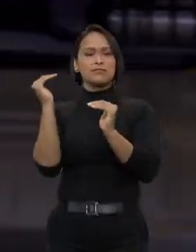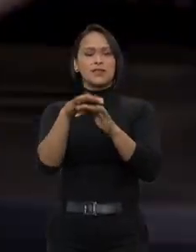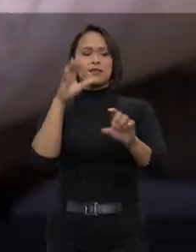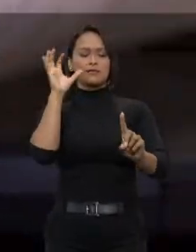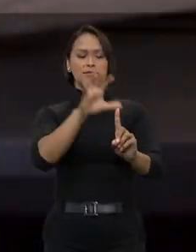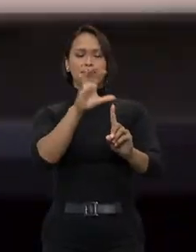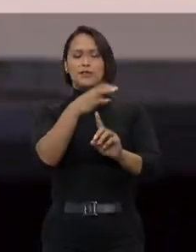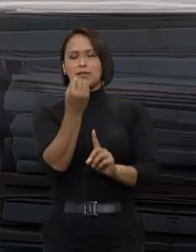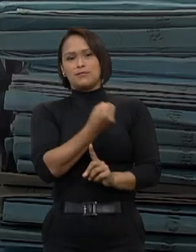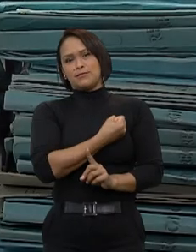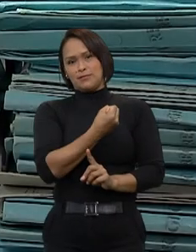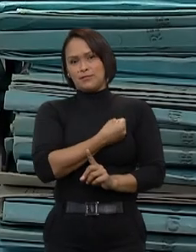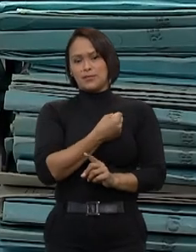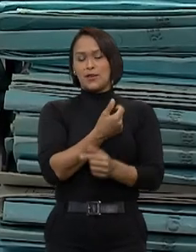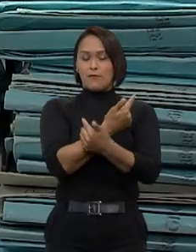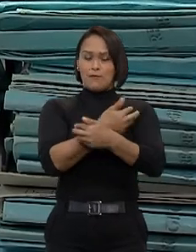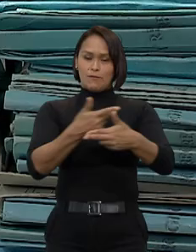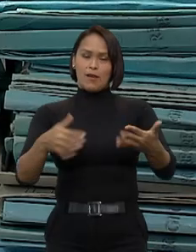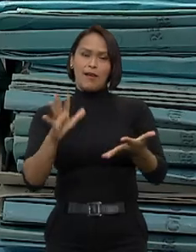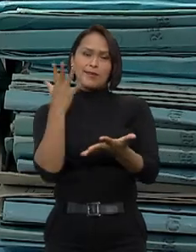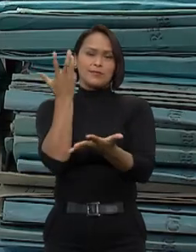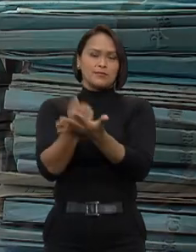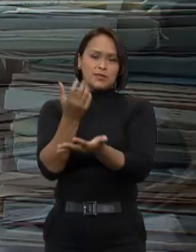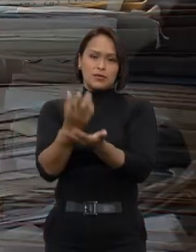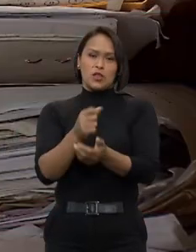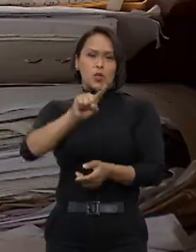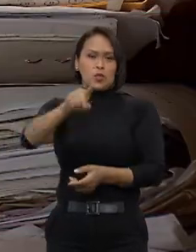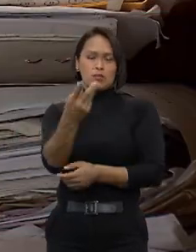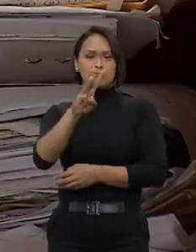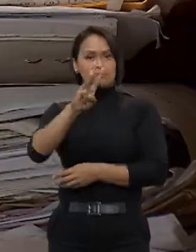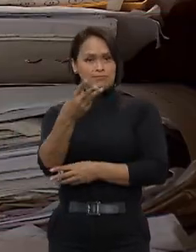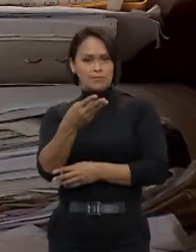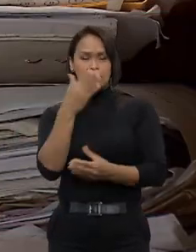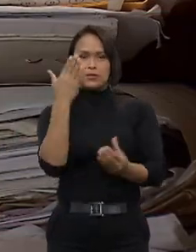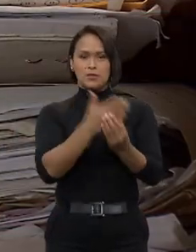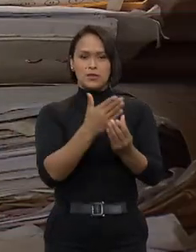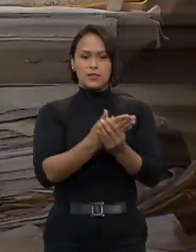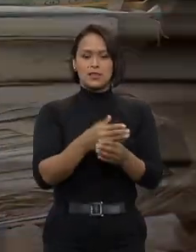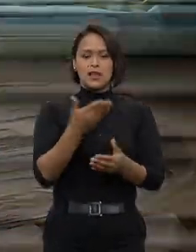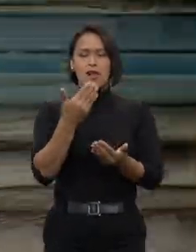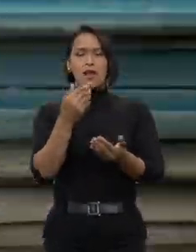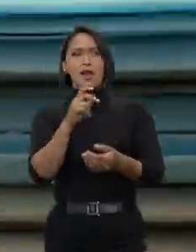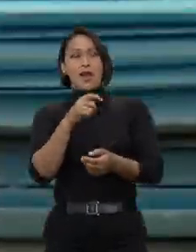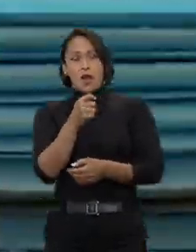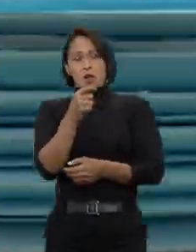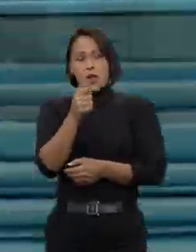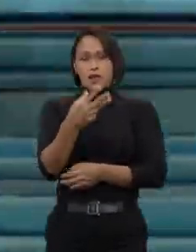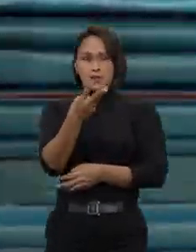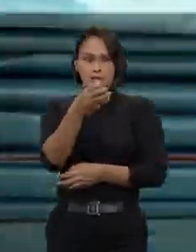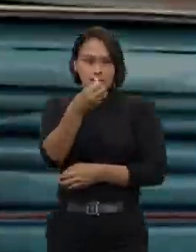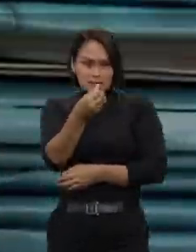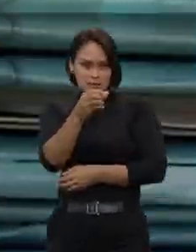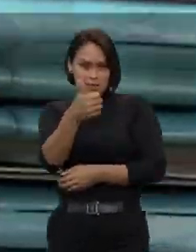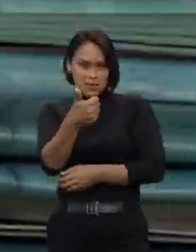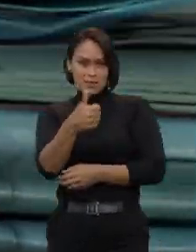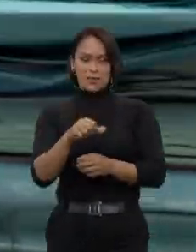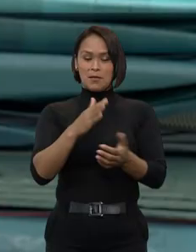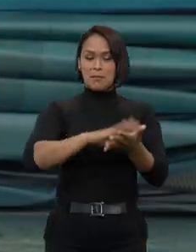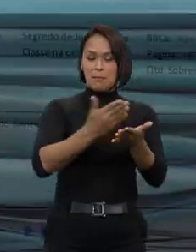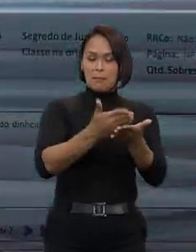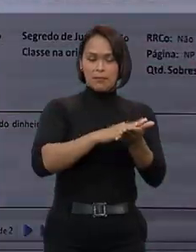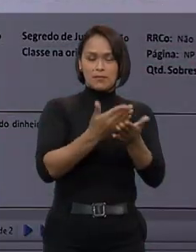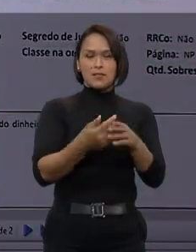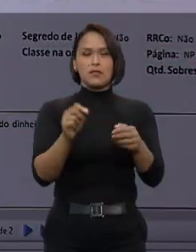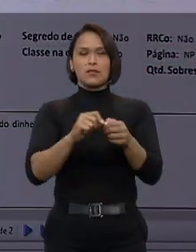Desempenho que se reflete em números. Já foram digitalizados mais de um milhão de processos, quase 376